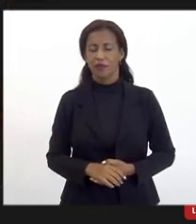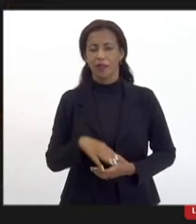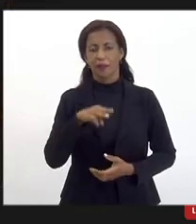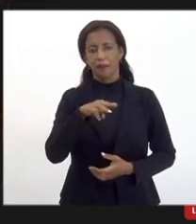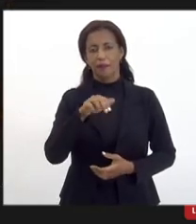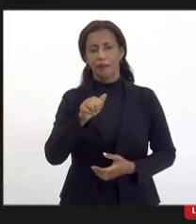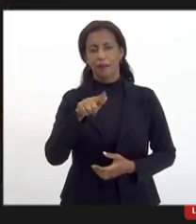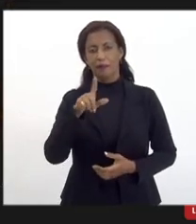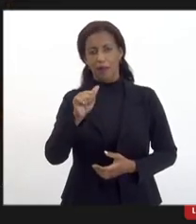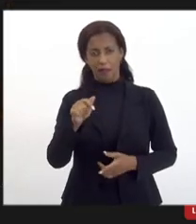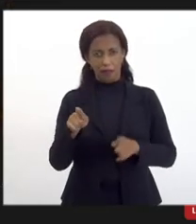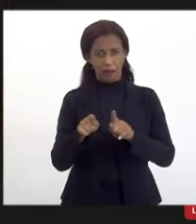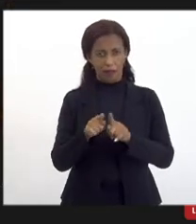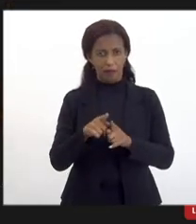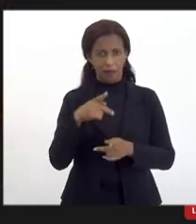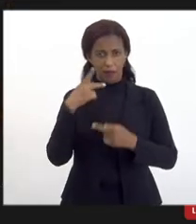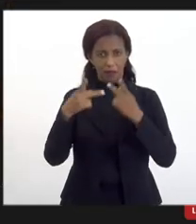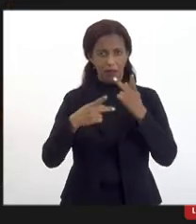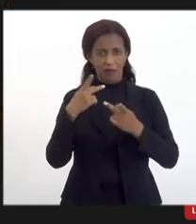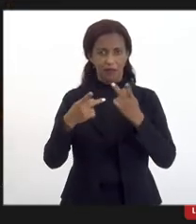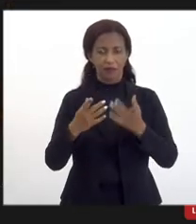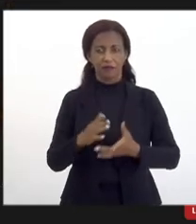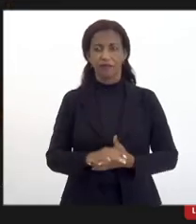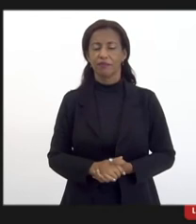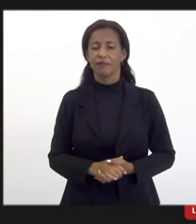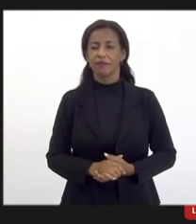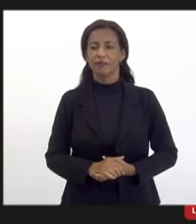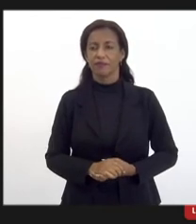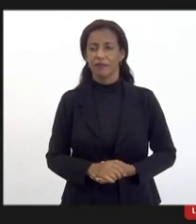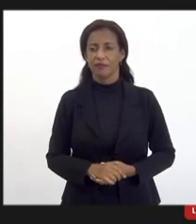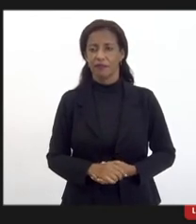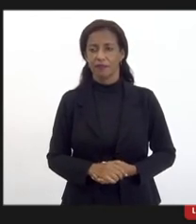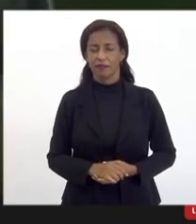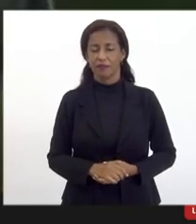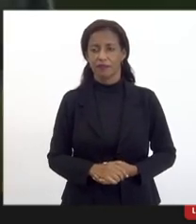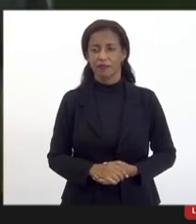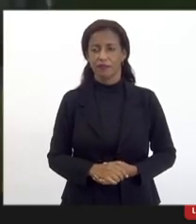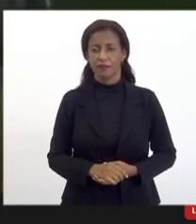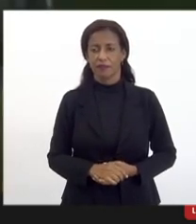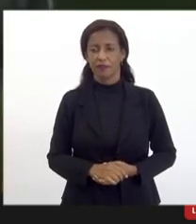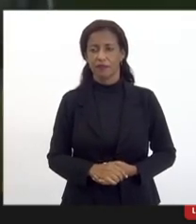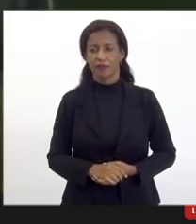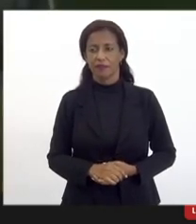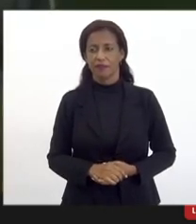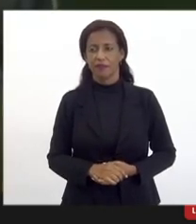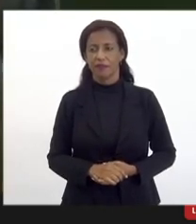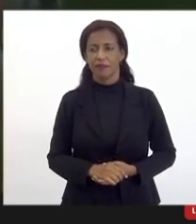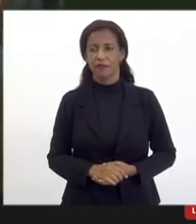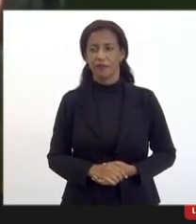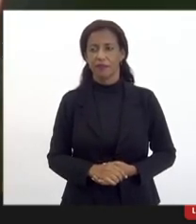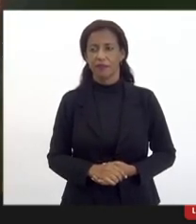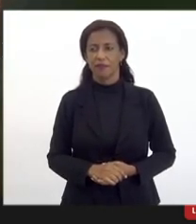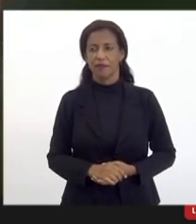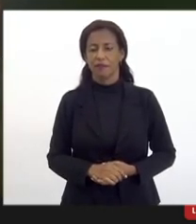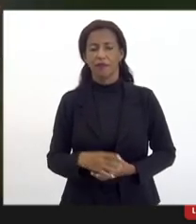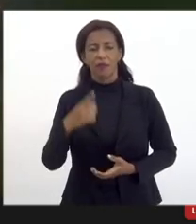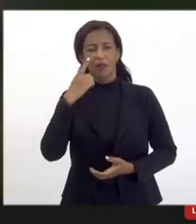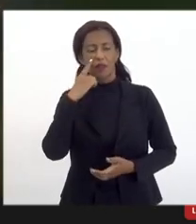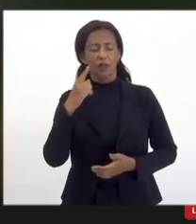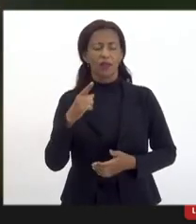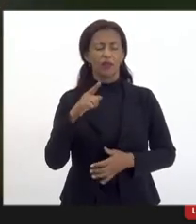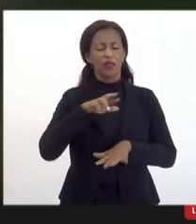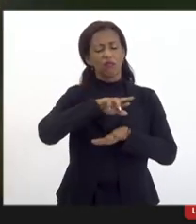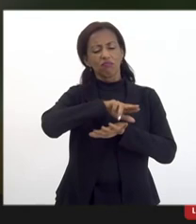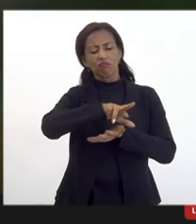Magda gostaria também de fazer suas considerações finais tocamos aqui em diversos pontos